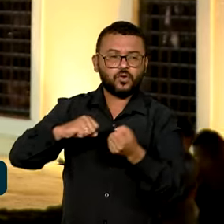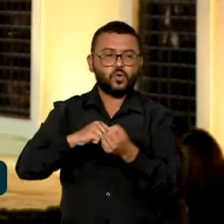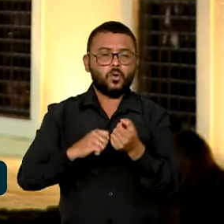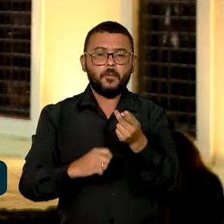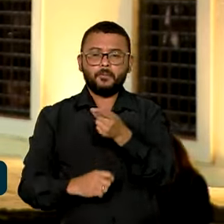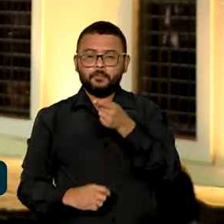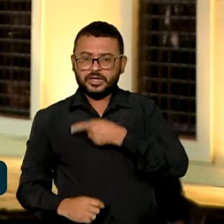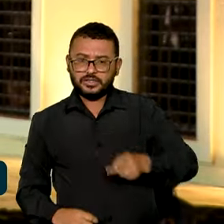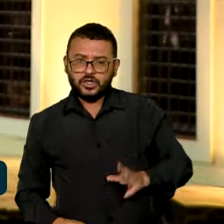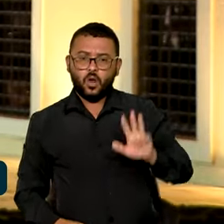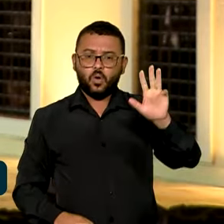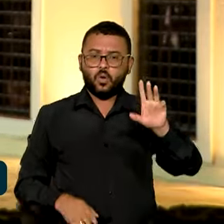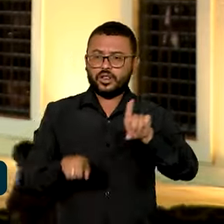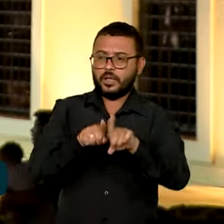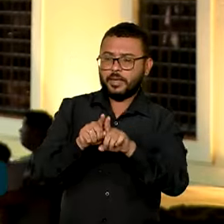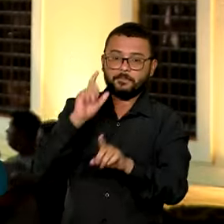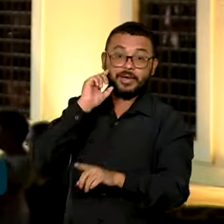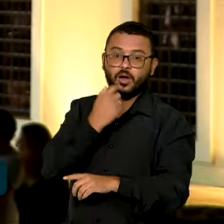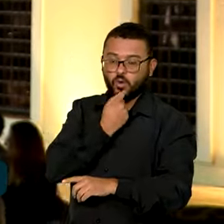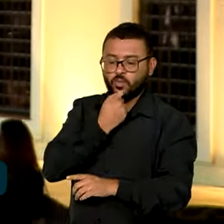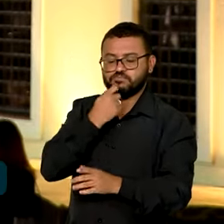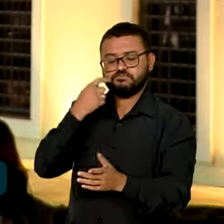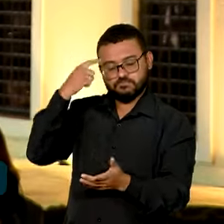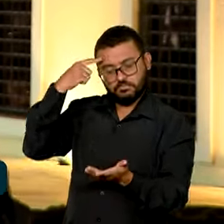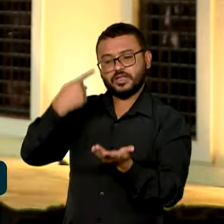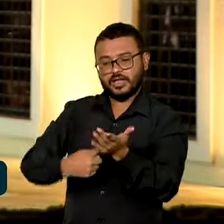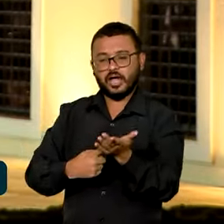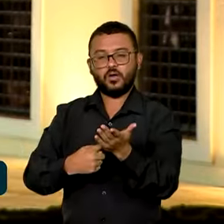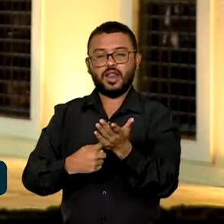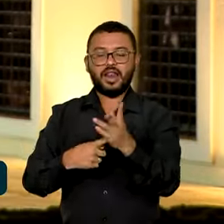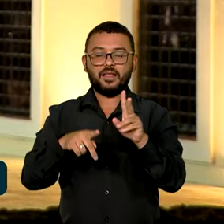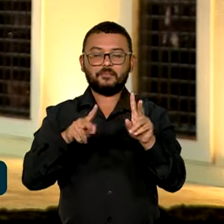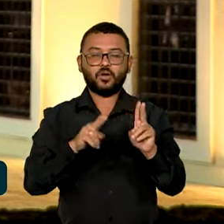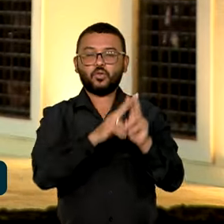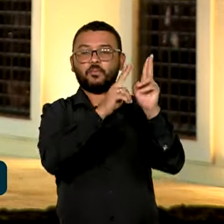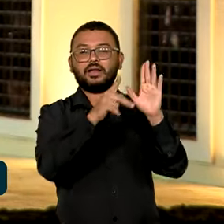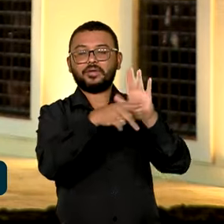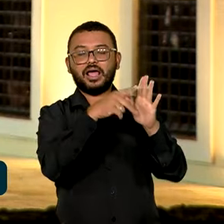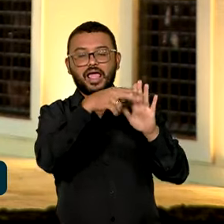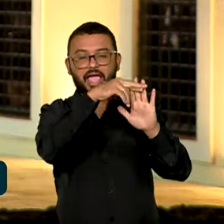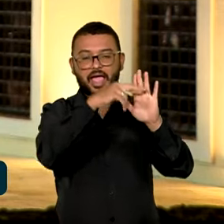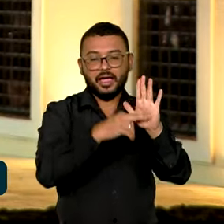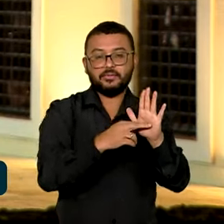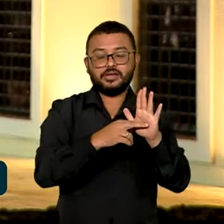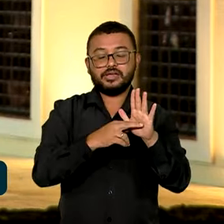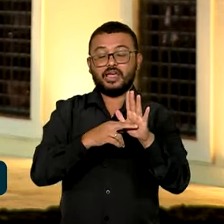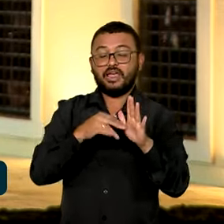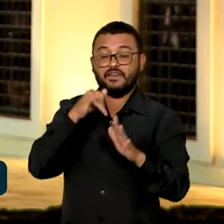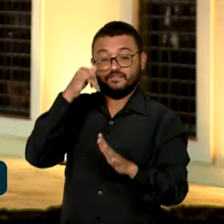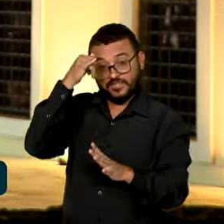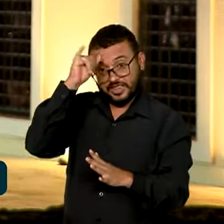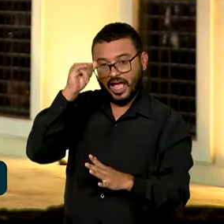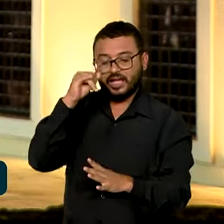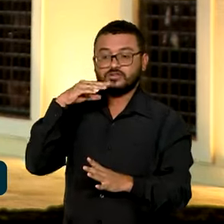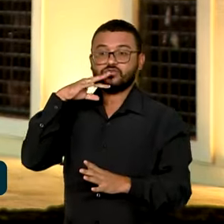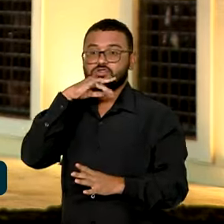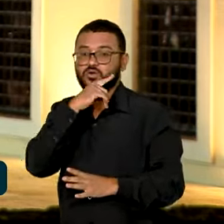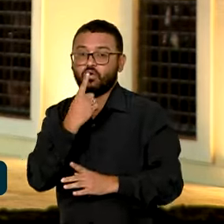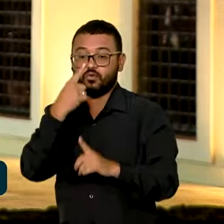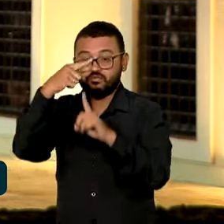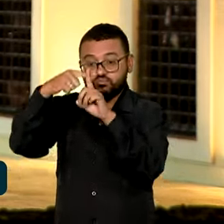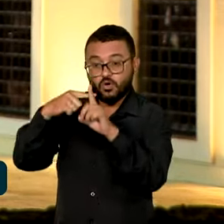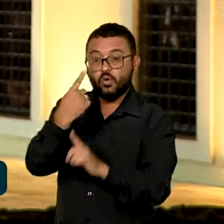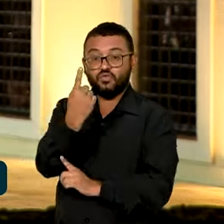reiteraram os compromissos assumidos no Protocolo de Paris em limitar o aquecimento do planeta Terra a 1,5 graus